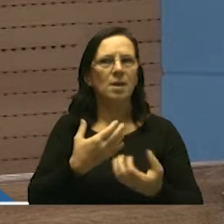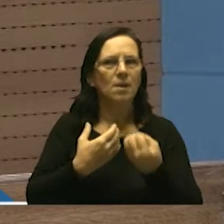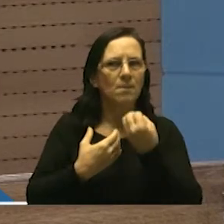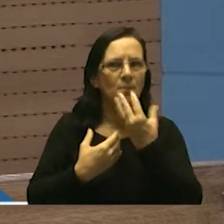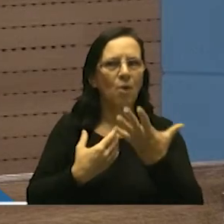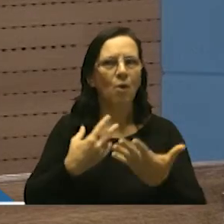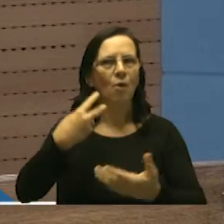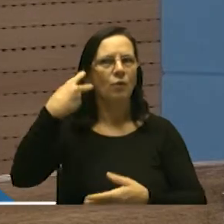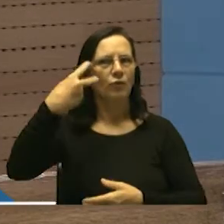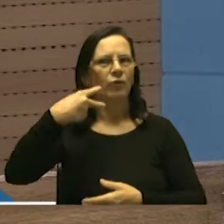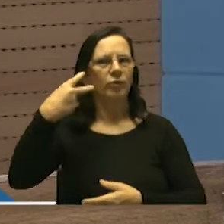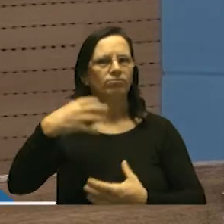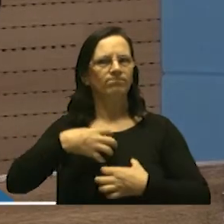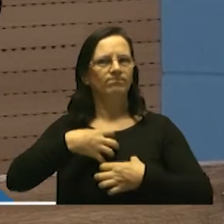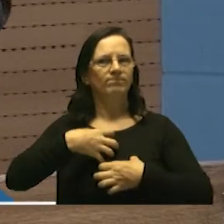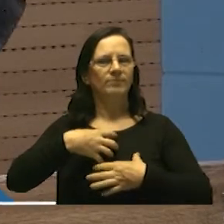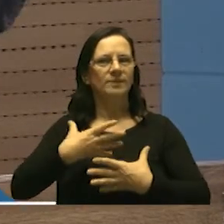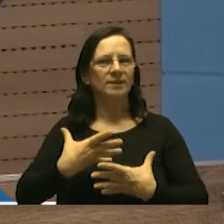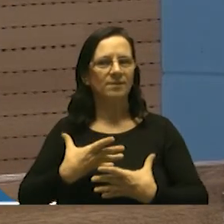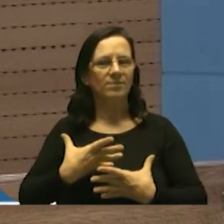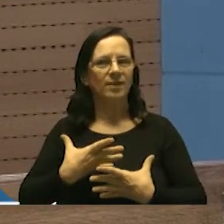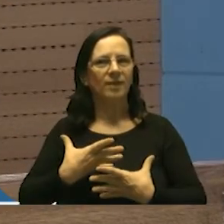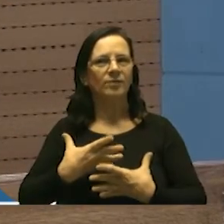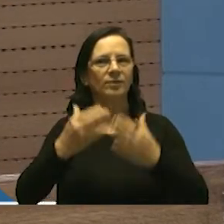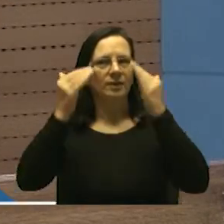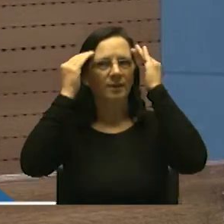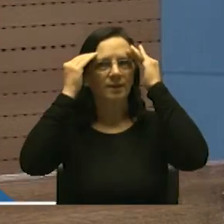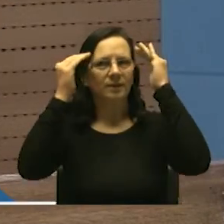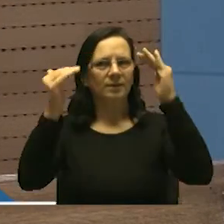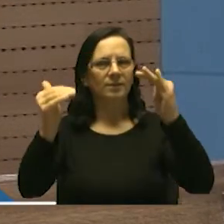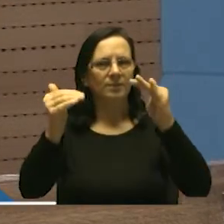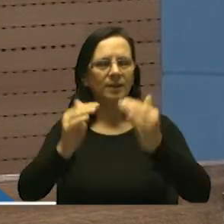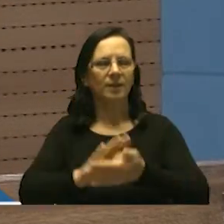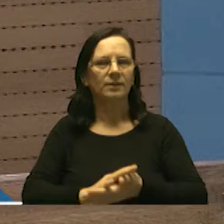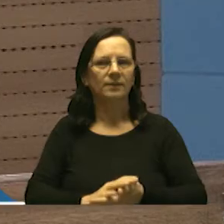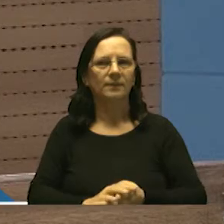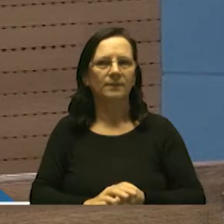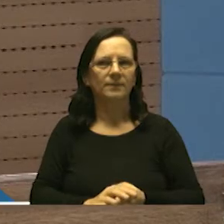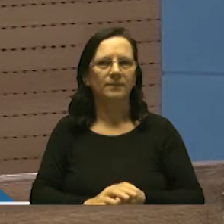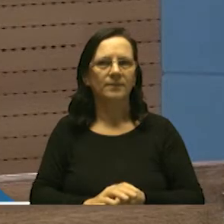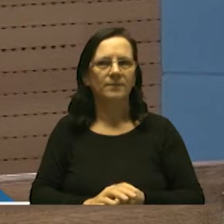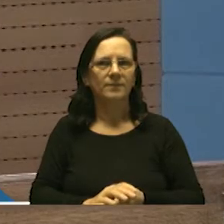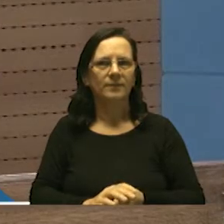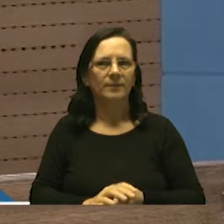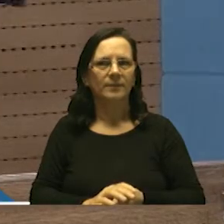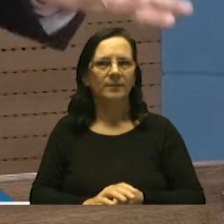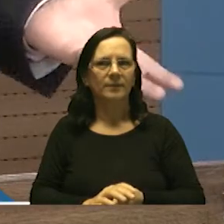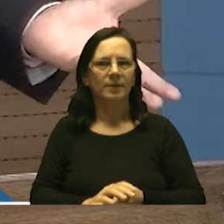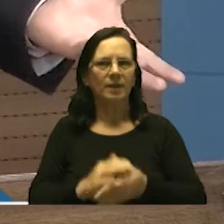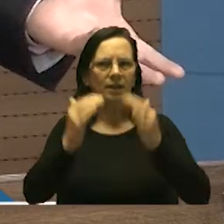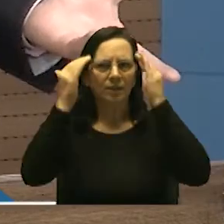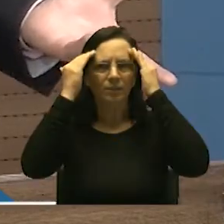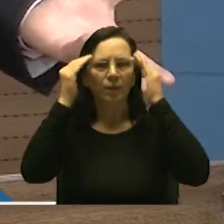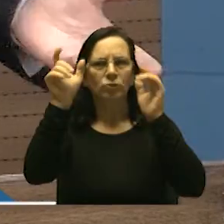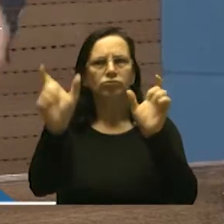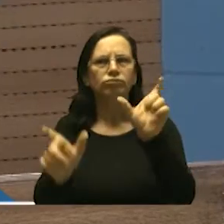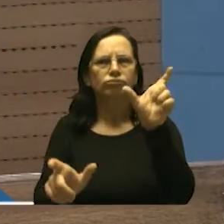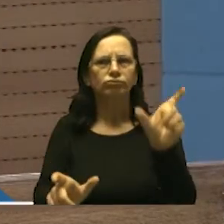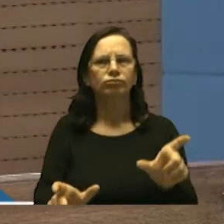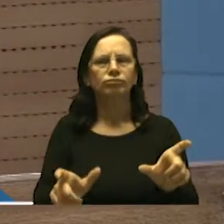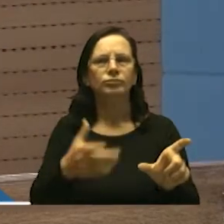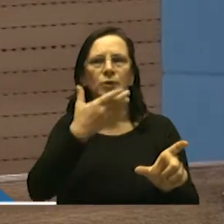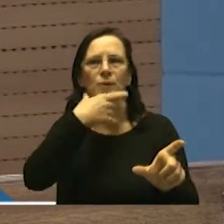tem esse sentimento e esse respeito de respeito principalmente a figura do pai